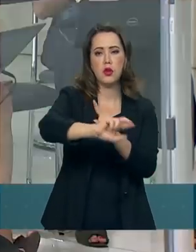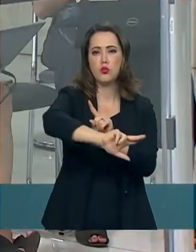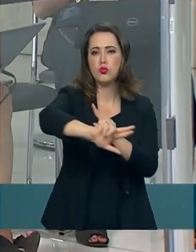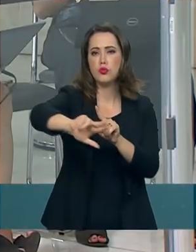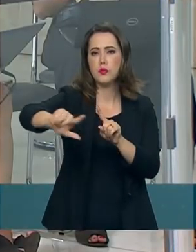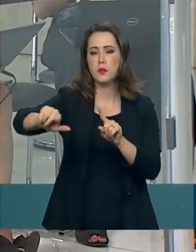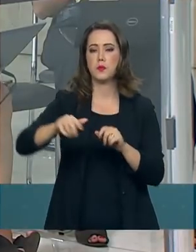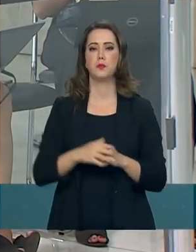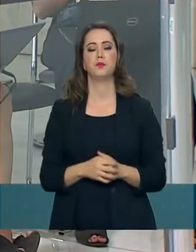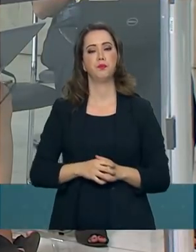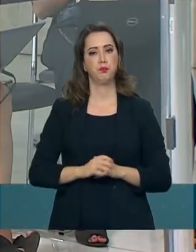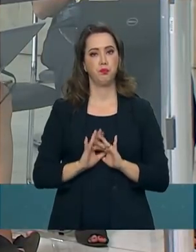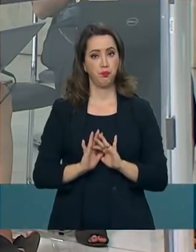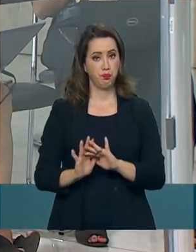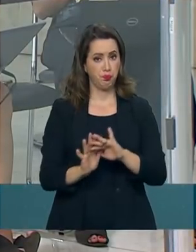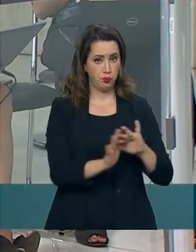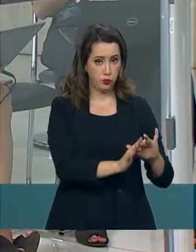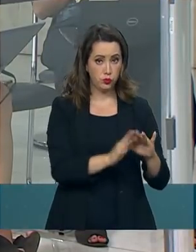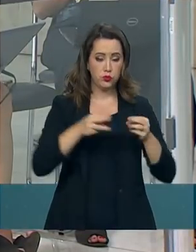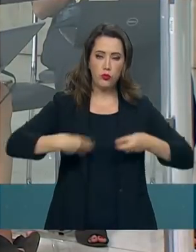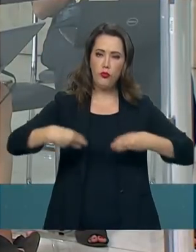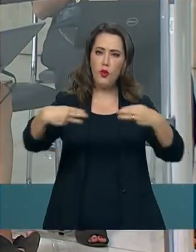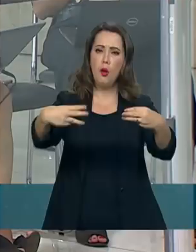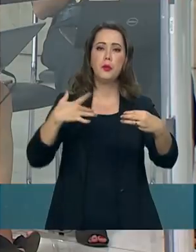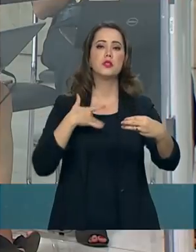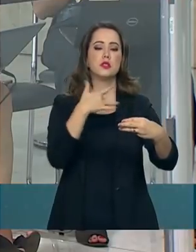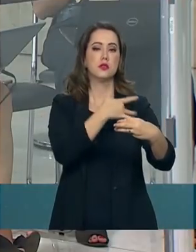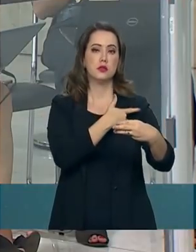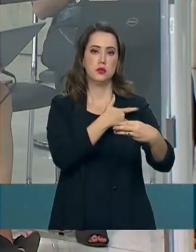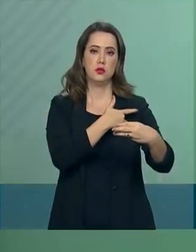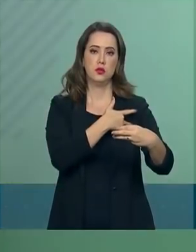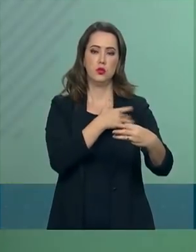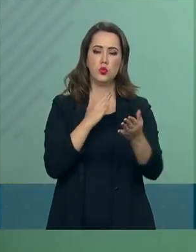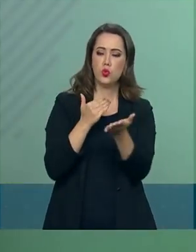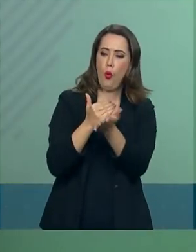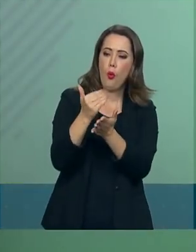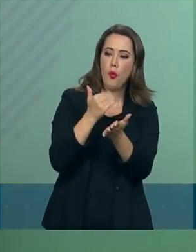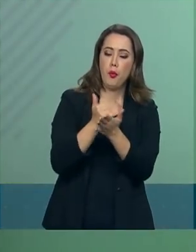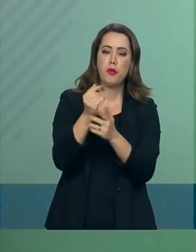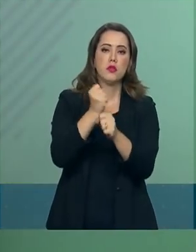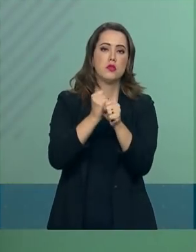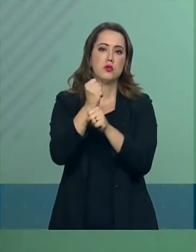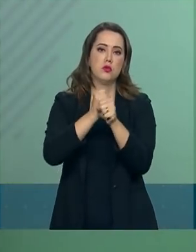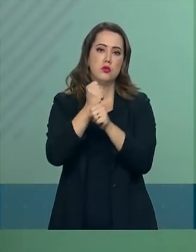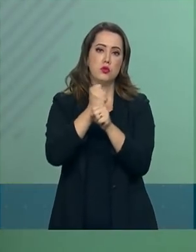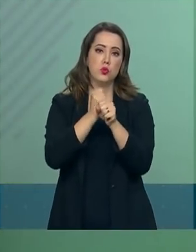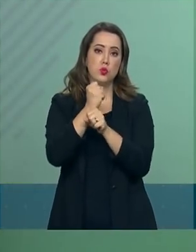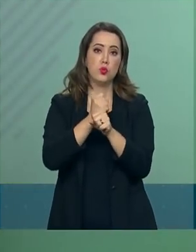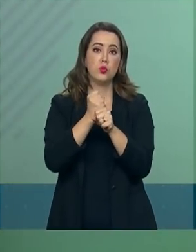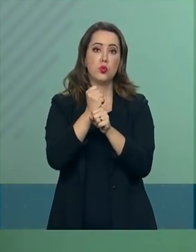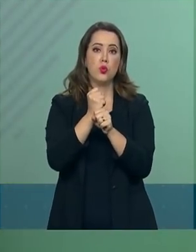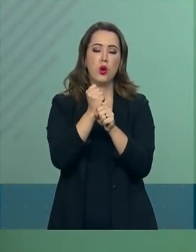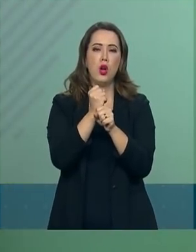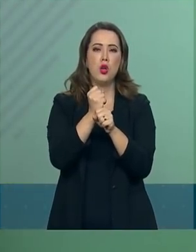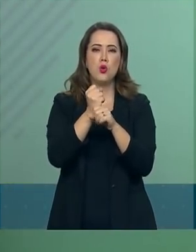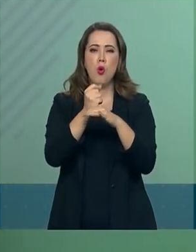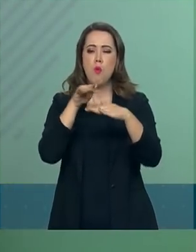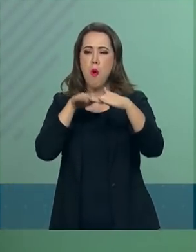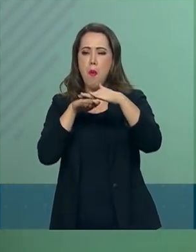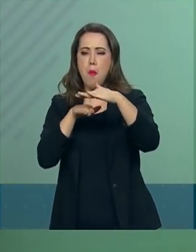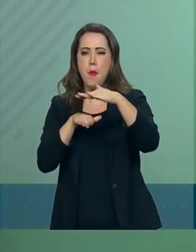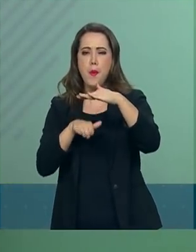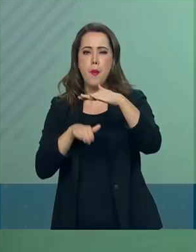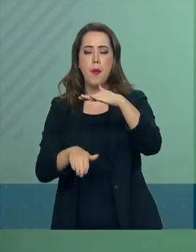Ministério da Saúde. No início do ano, os estoques de remédios para doenças raras estavam